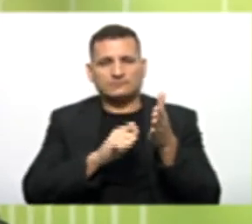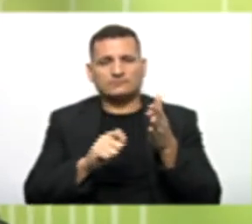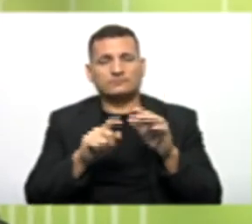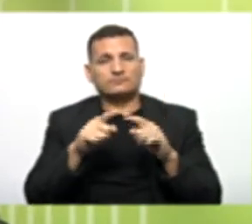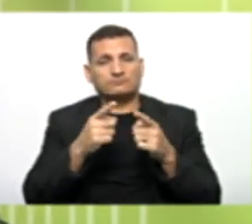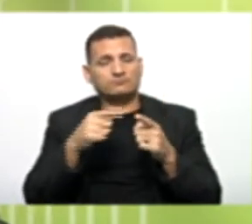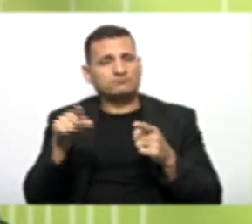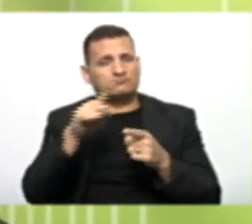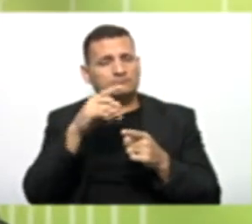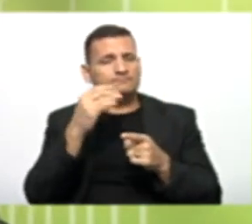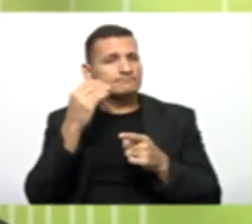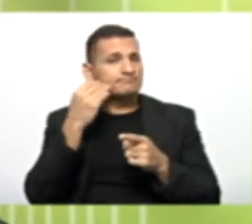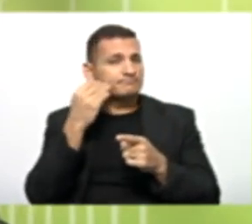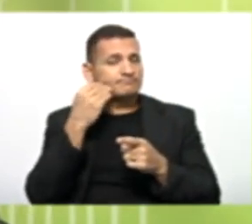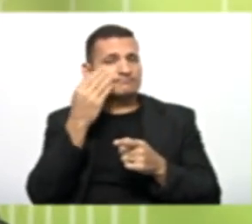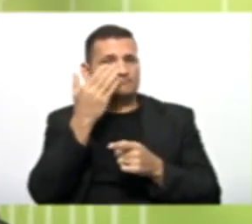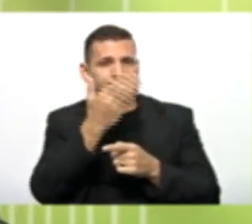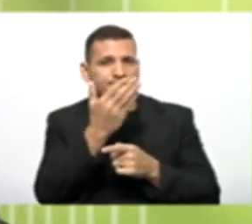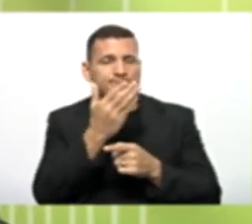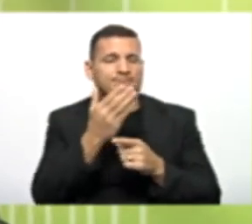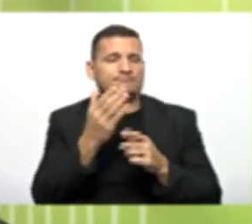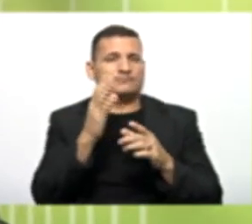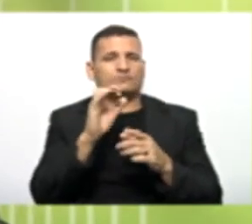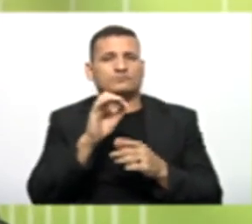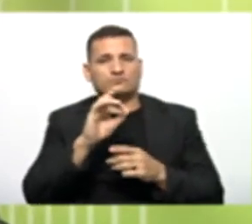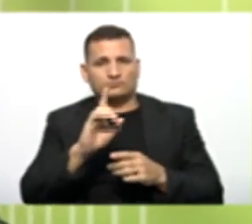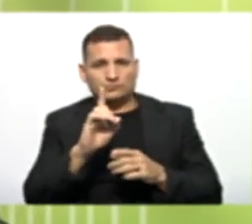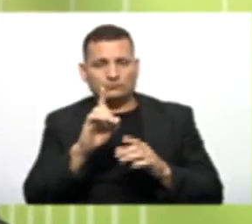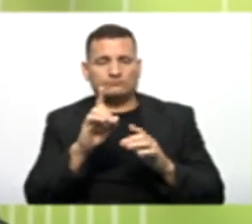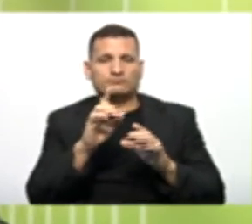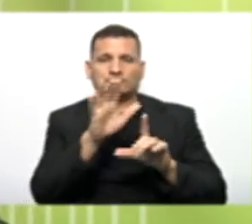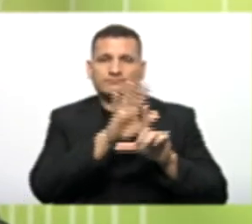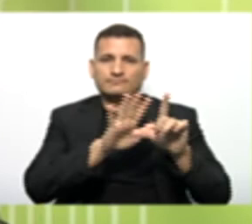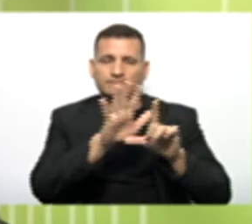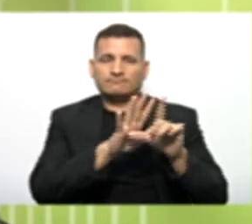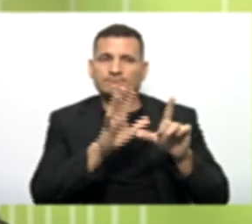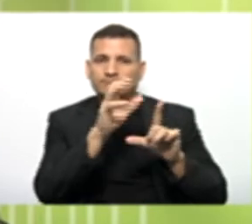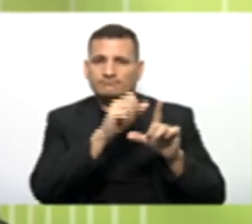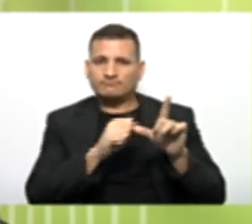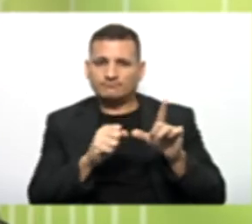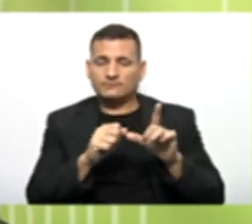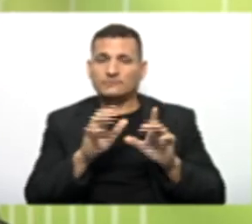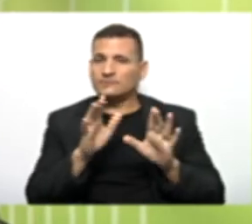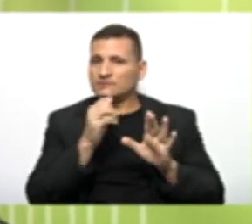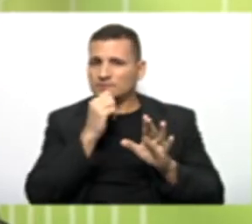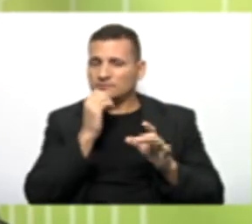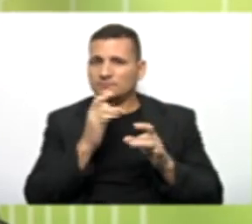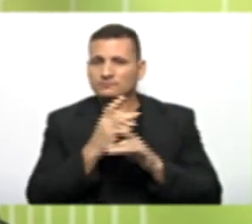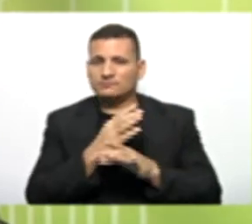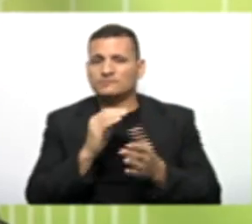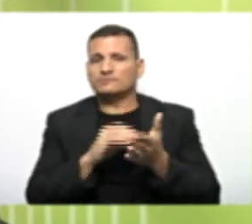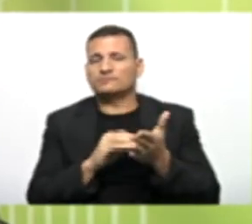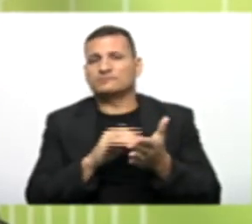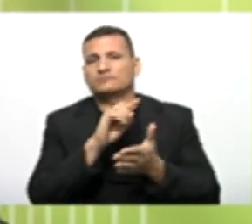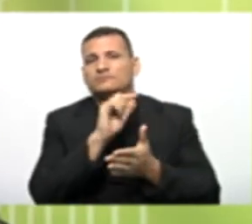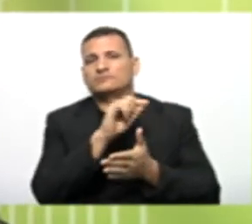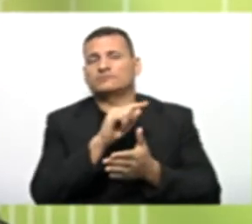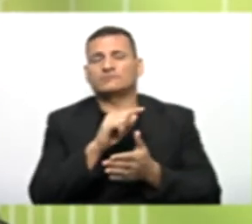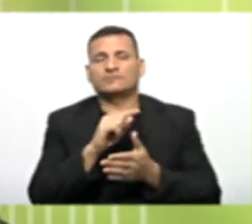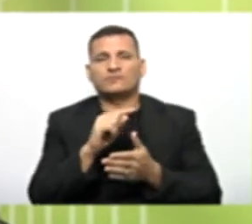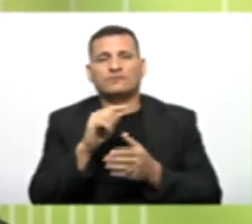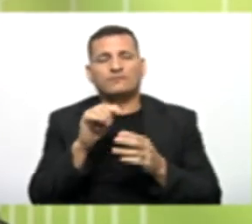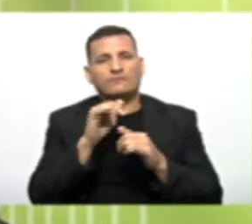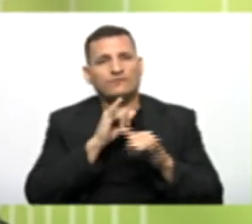vocês vão ter Esse código lá Todo dentado Todo certinho Para acompanhar Mas ainda não acabou Está faltando agora Ler as informações Da pessoa